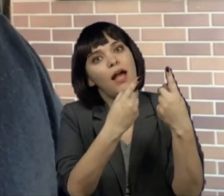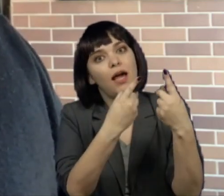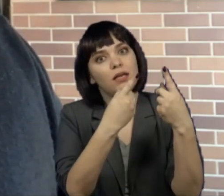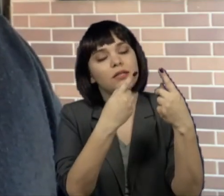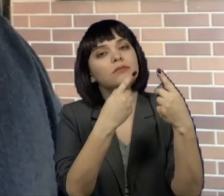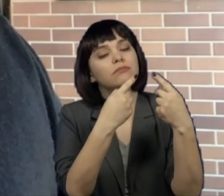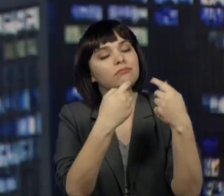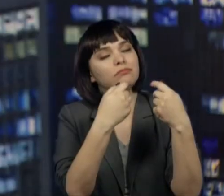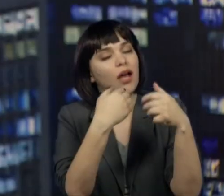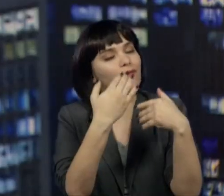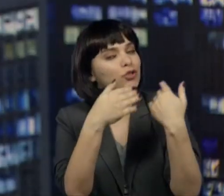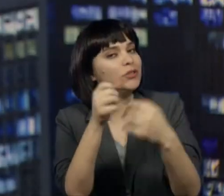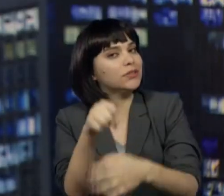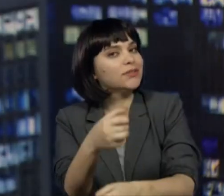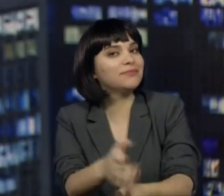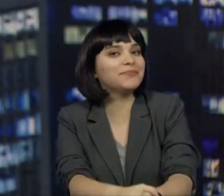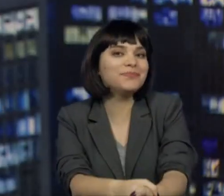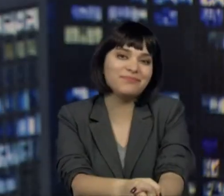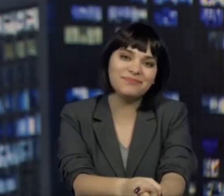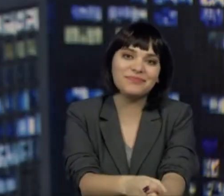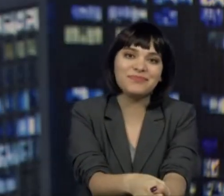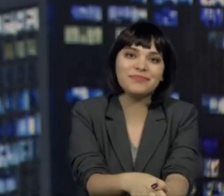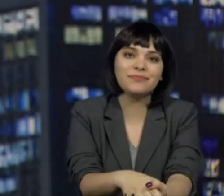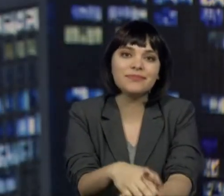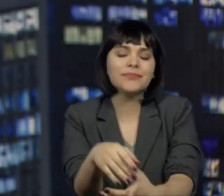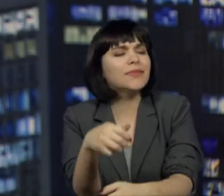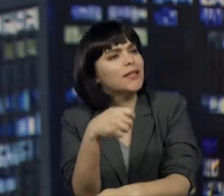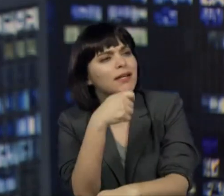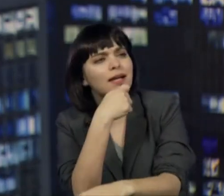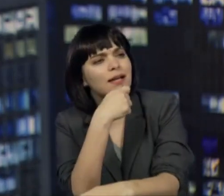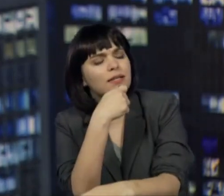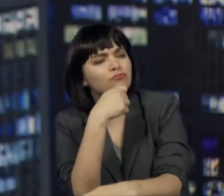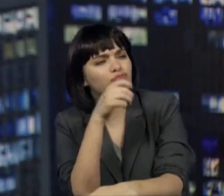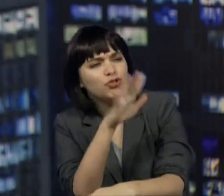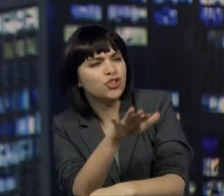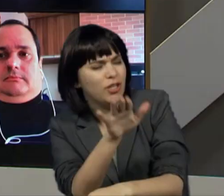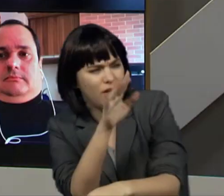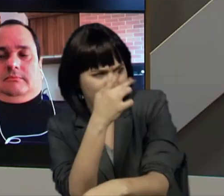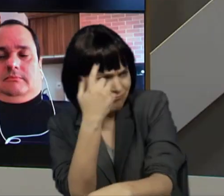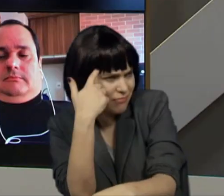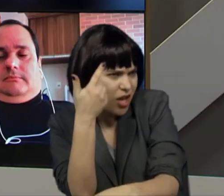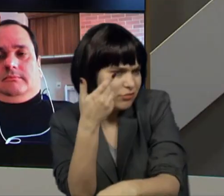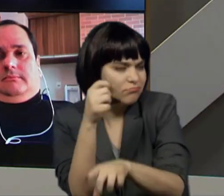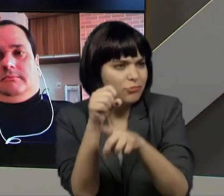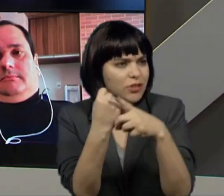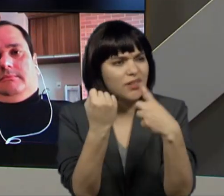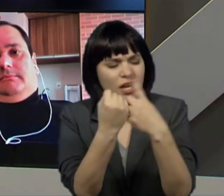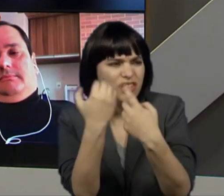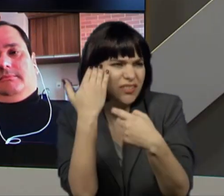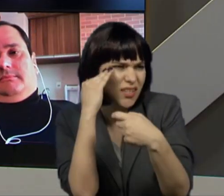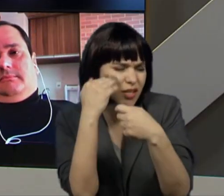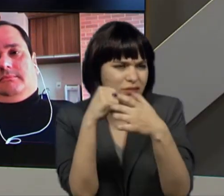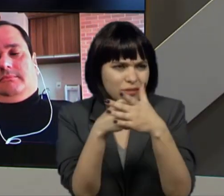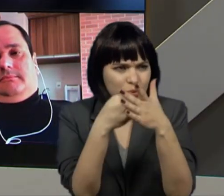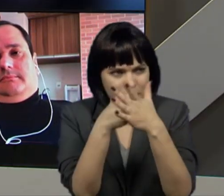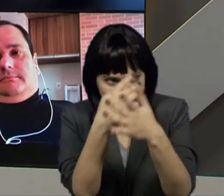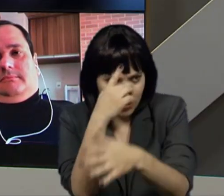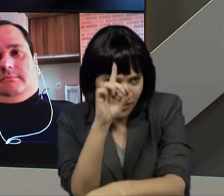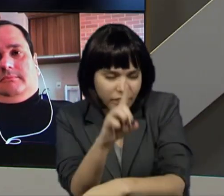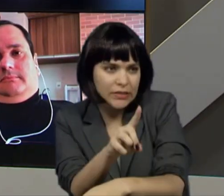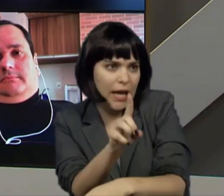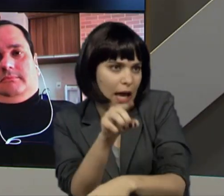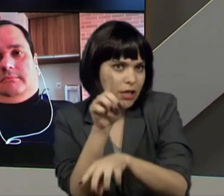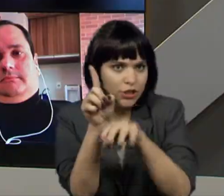dizer que a gente não avançou, né? Alan, de forma geral, a sociedade entende que a luta da pessoa com deficiência é uma luta por